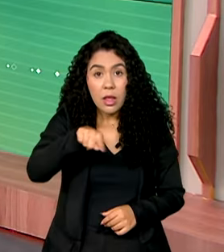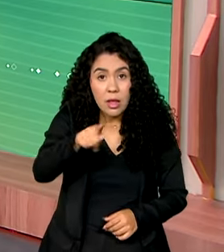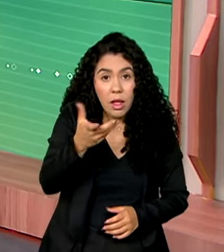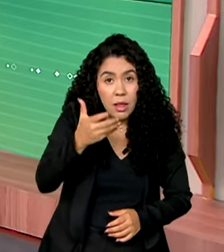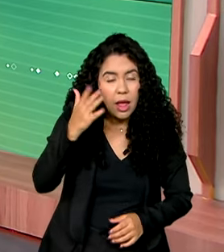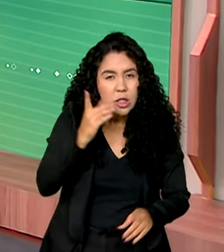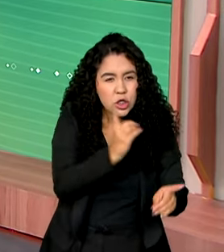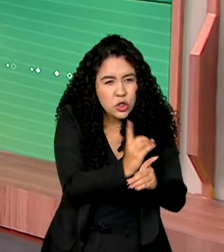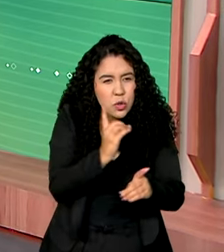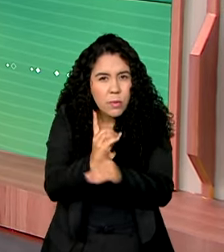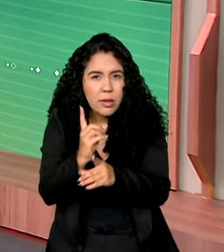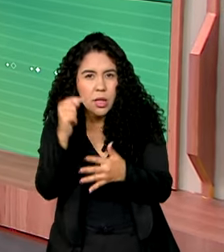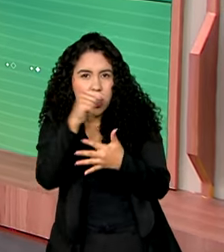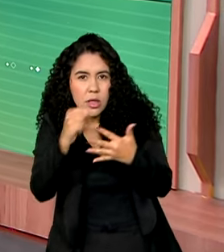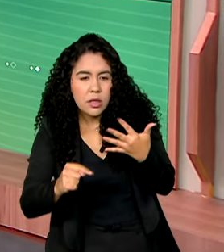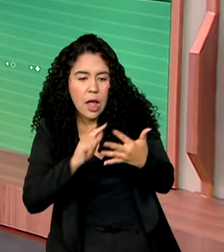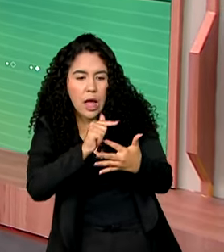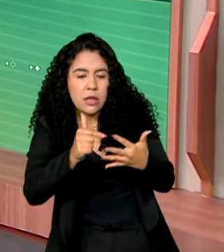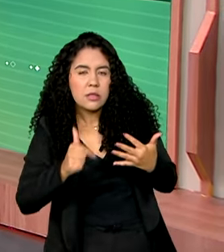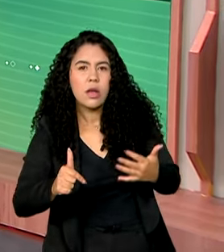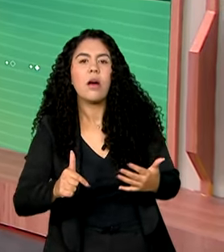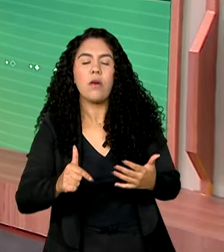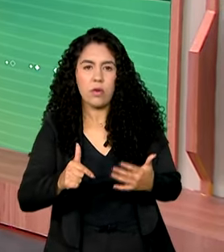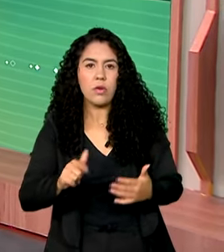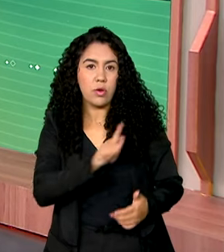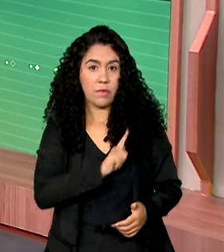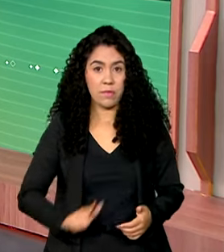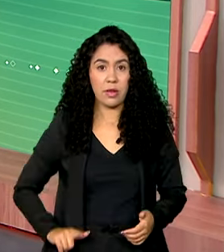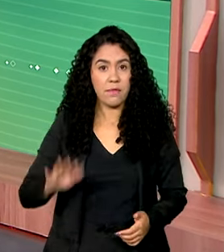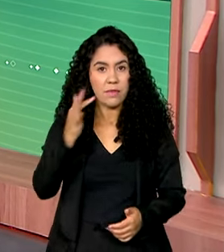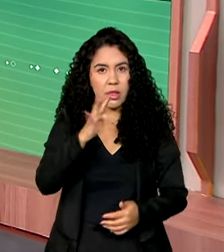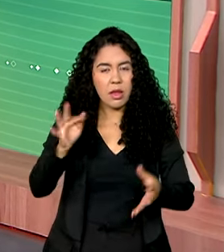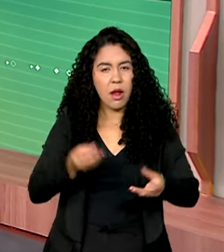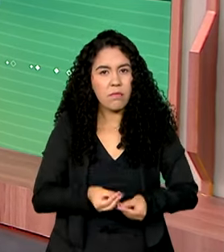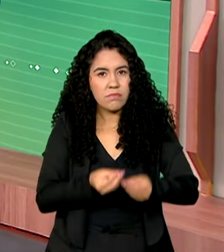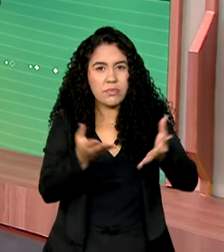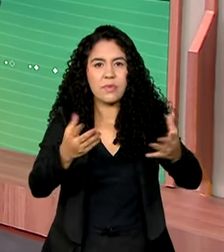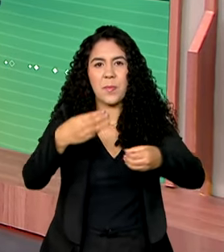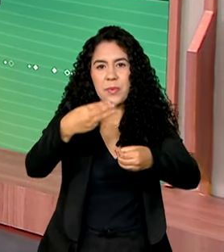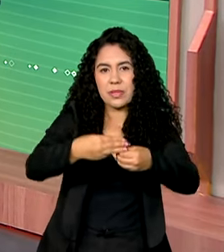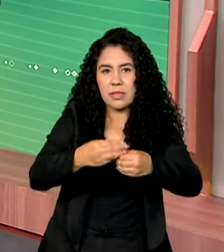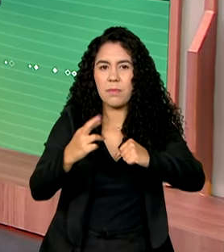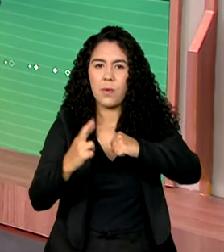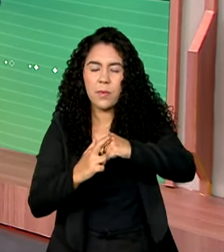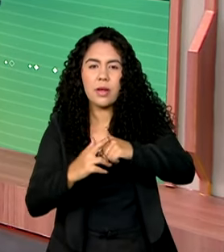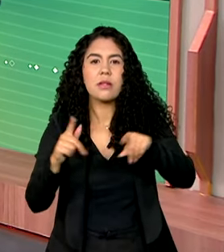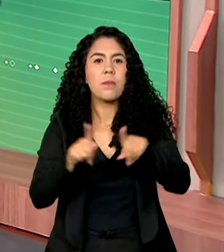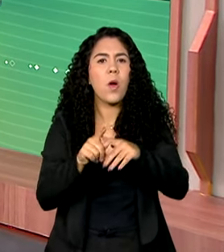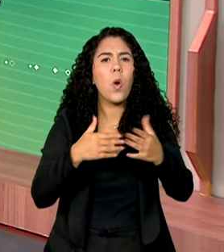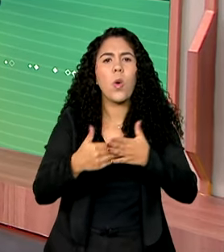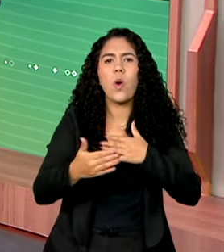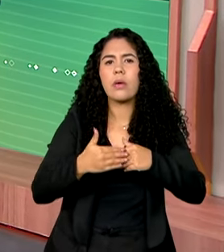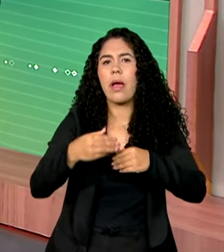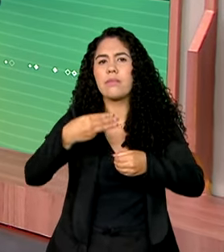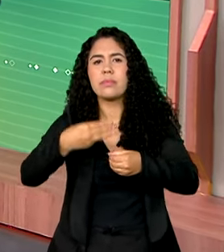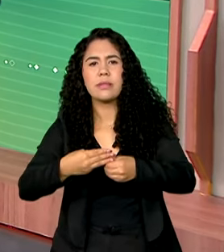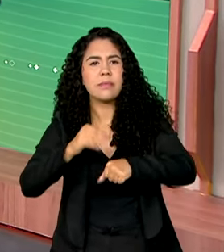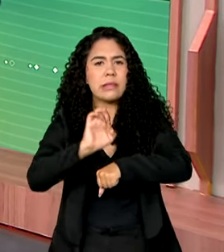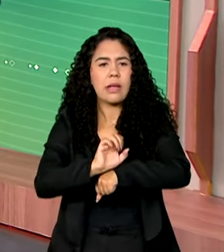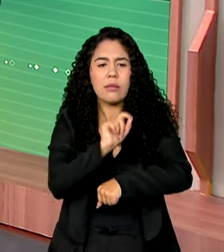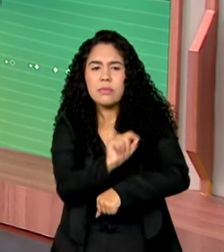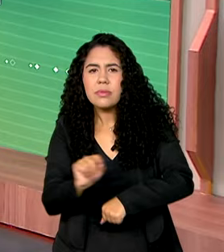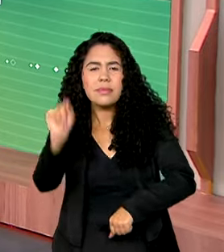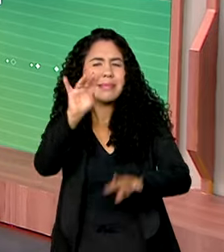descobrir mais ações que o governo federal leva até Belfar Roxo ou qualquer outro município brasileiro, é simples, basta